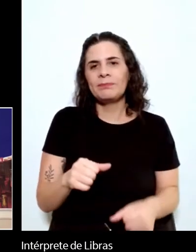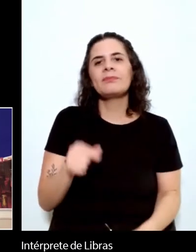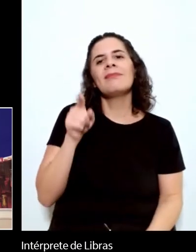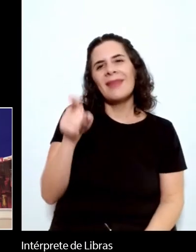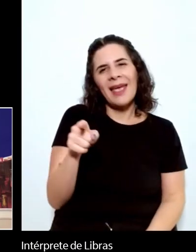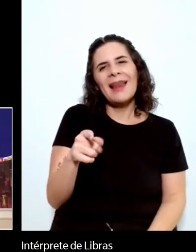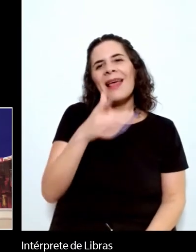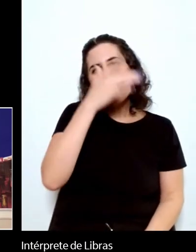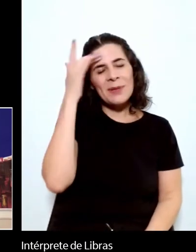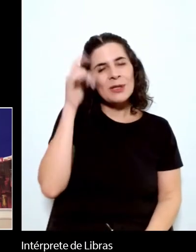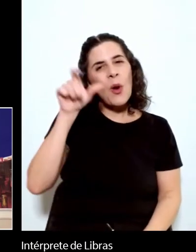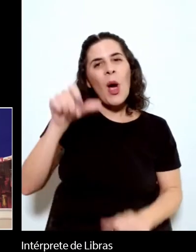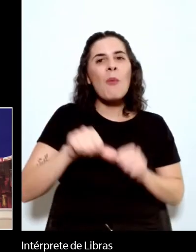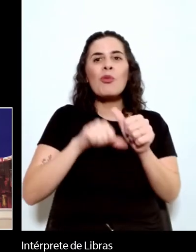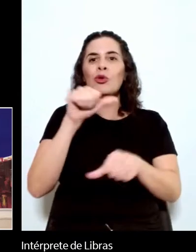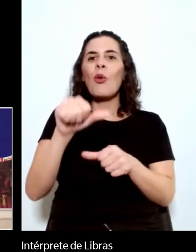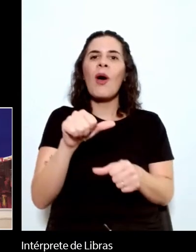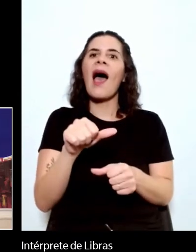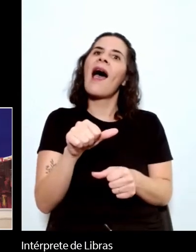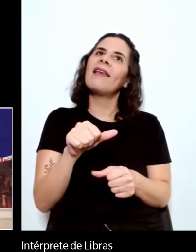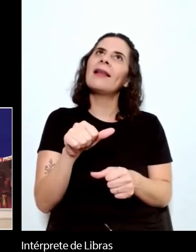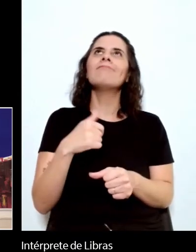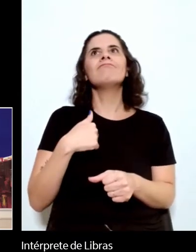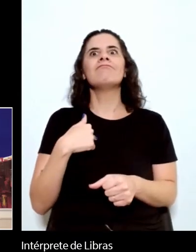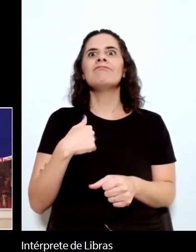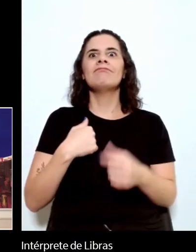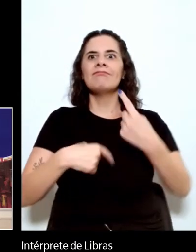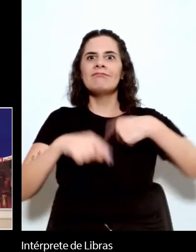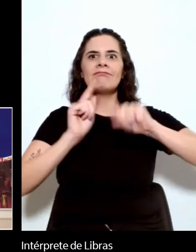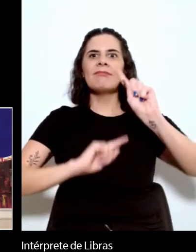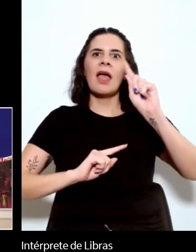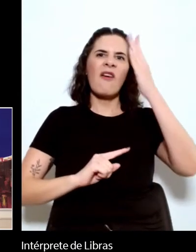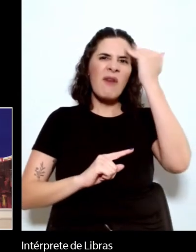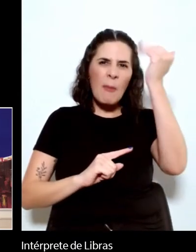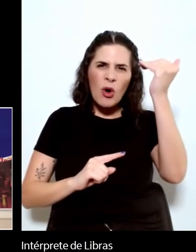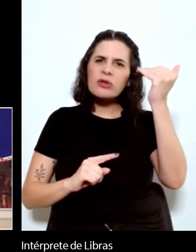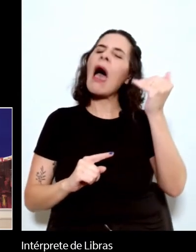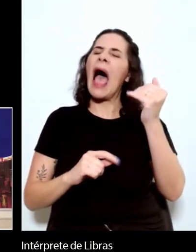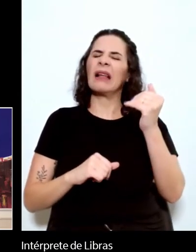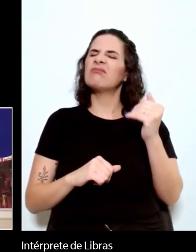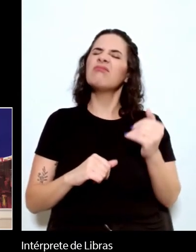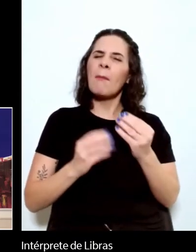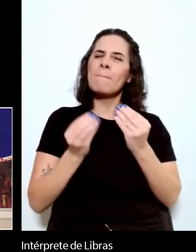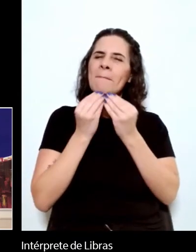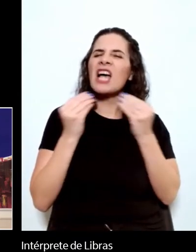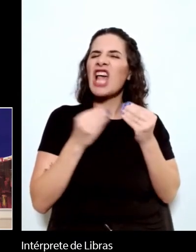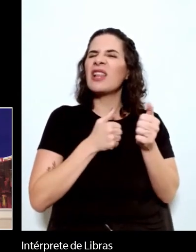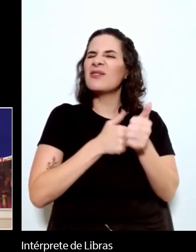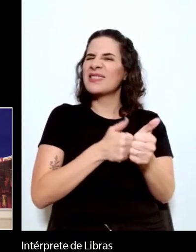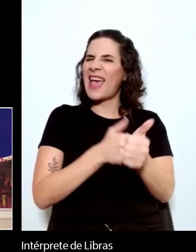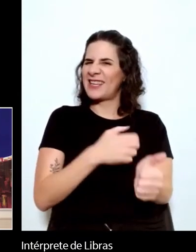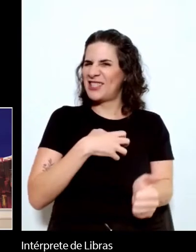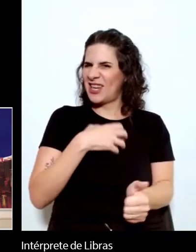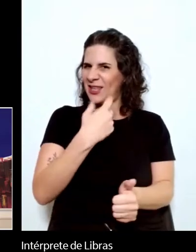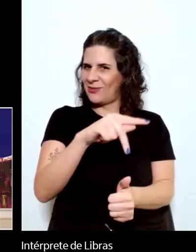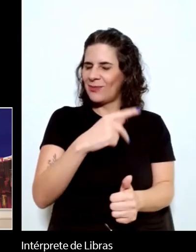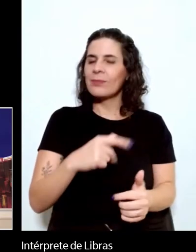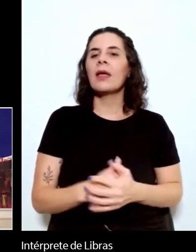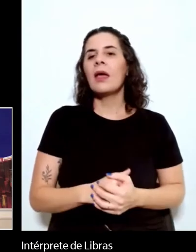-se John Barth ele republicou o romance com o final que ele tinha desde o princípio e ele tem um prefácio que é absolutamente excepcional nesse